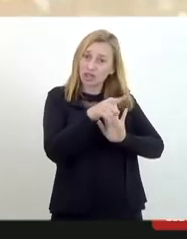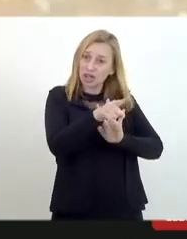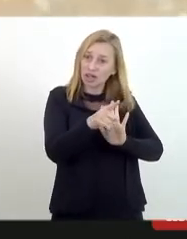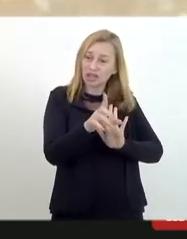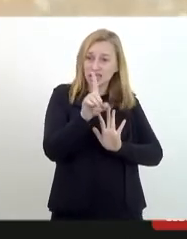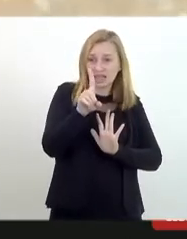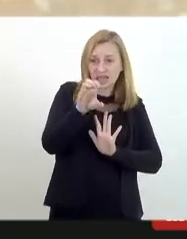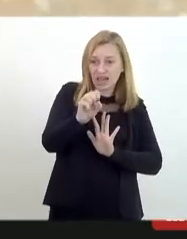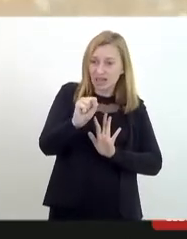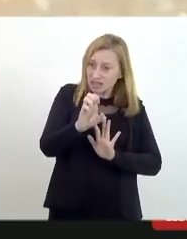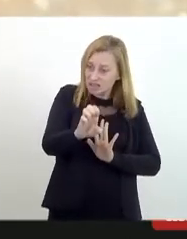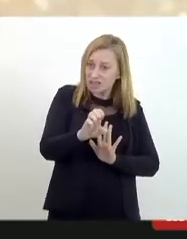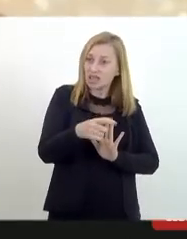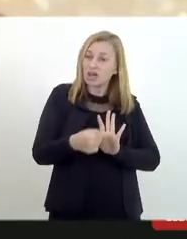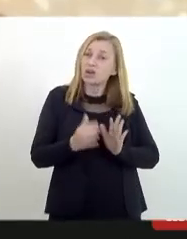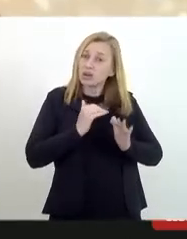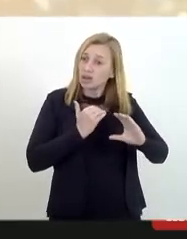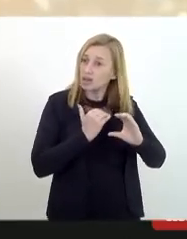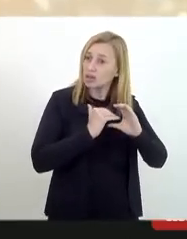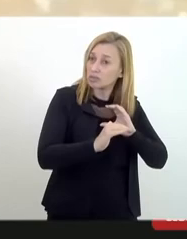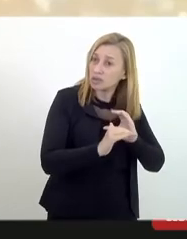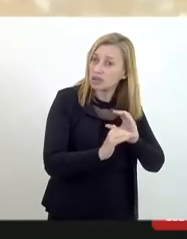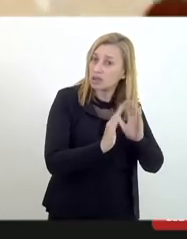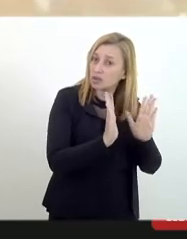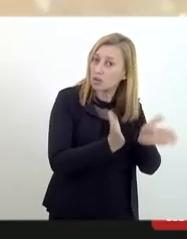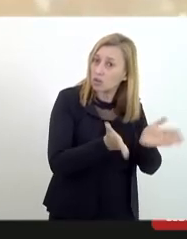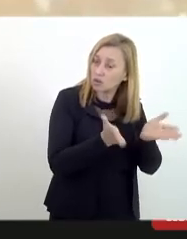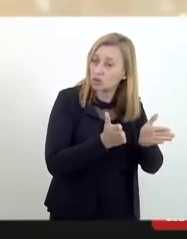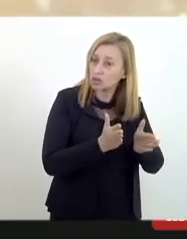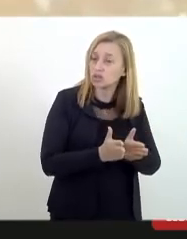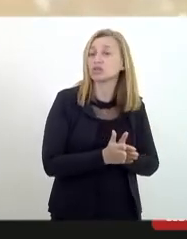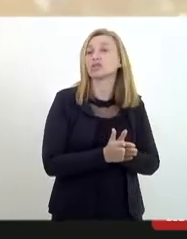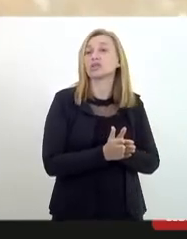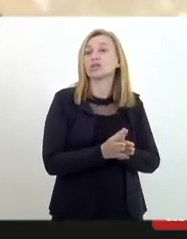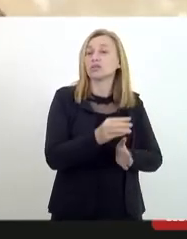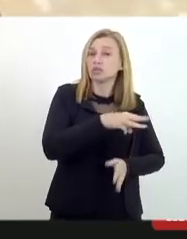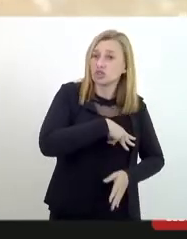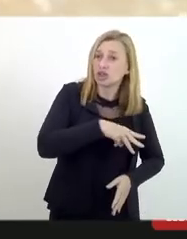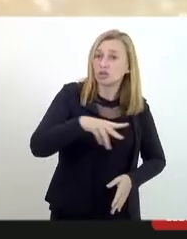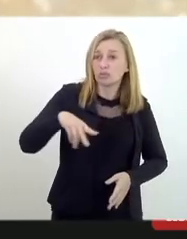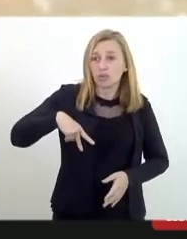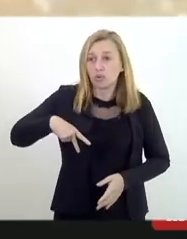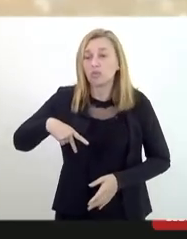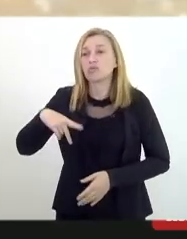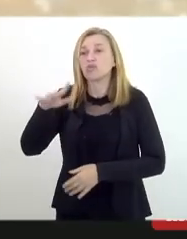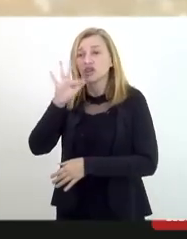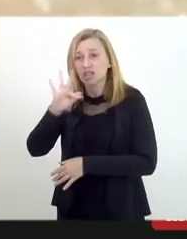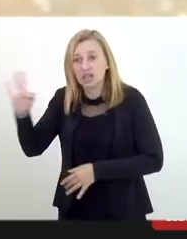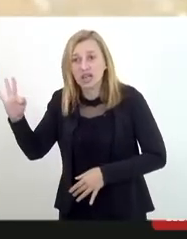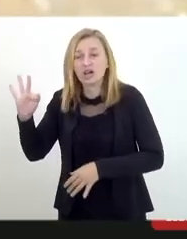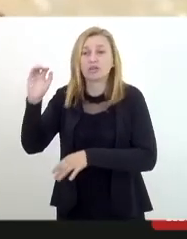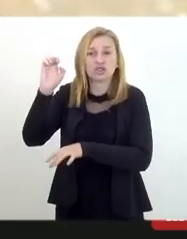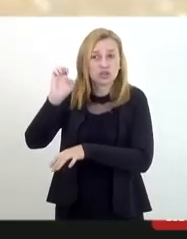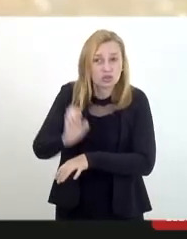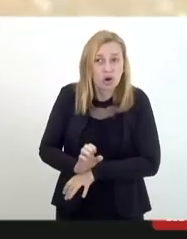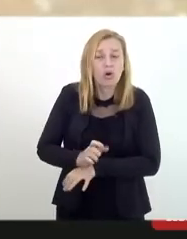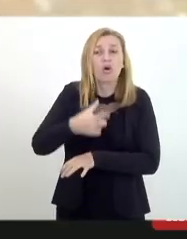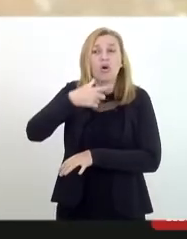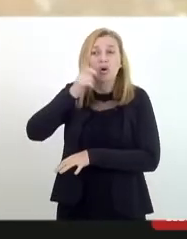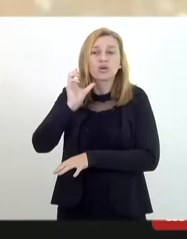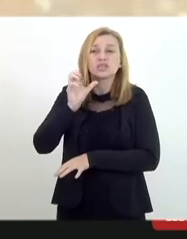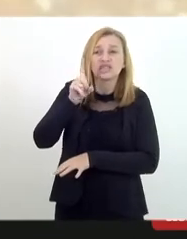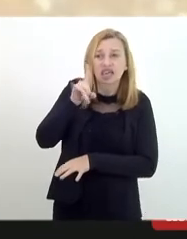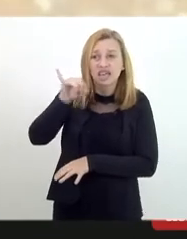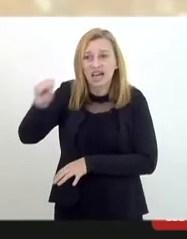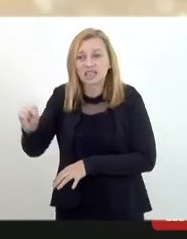seguinte, estou encaminhando, hoje eu estou indo ao Ministério Público Federal, Ministério Público Estadual, fui ontem a Tecrade, vou à Polícia